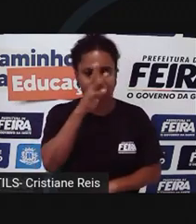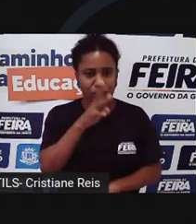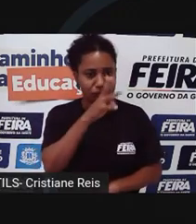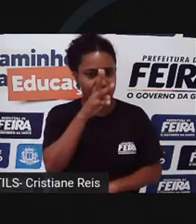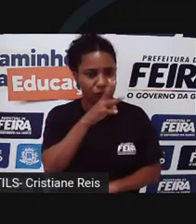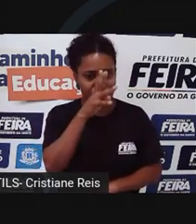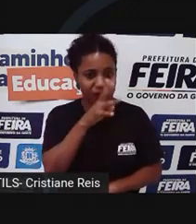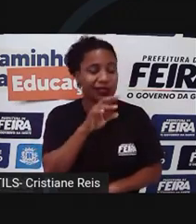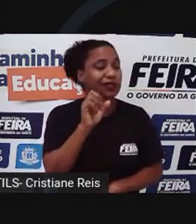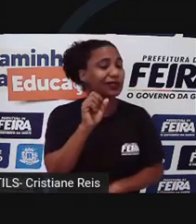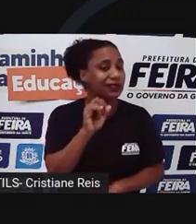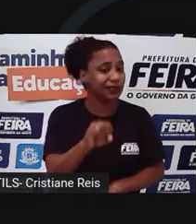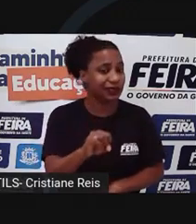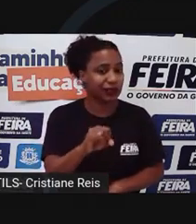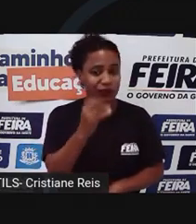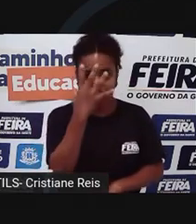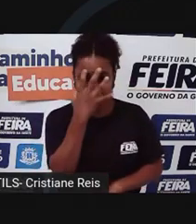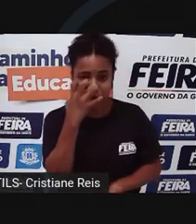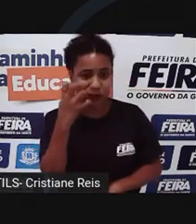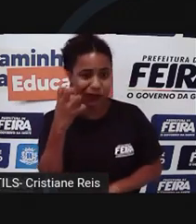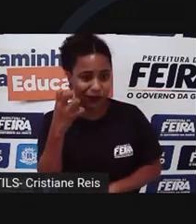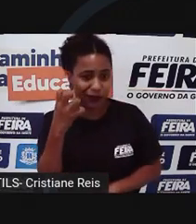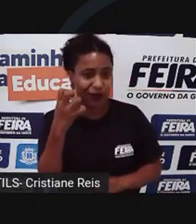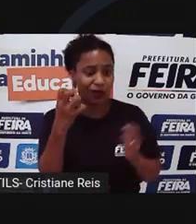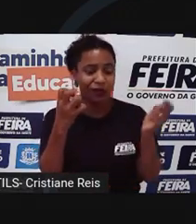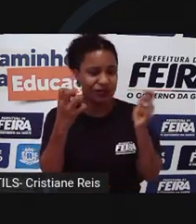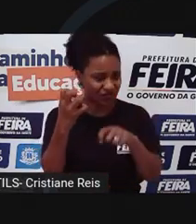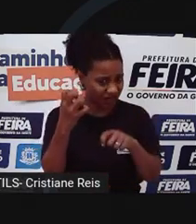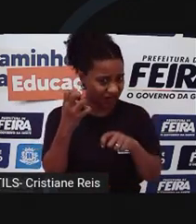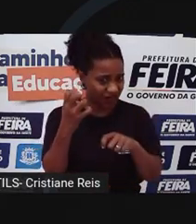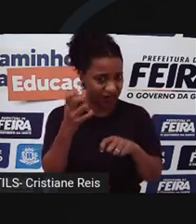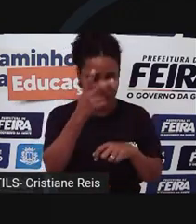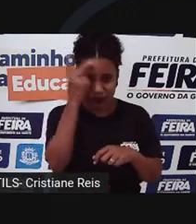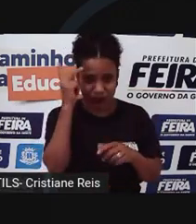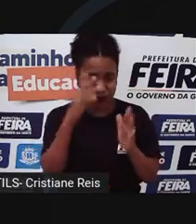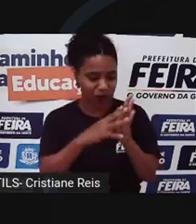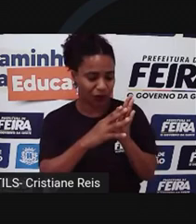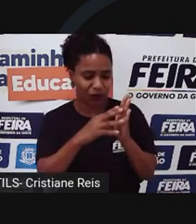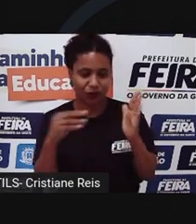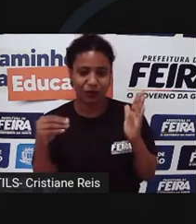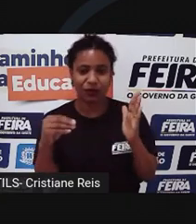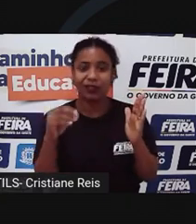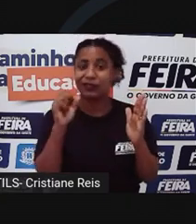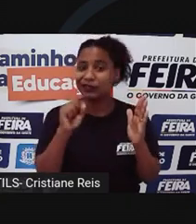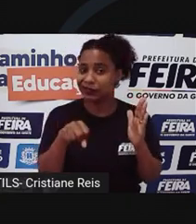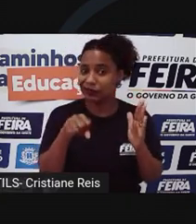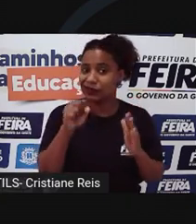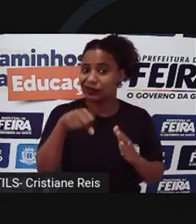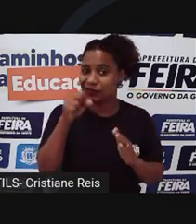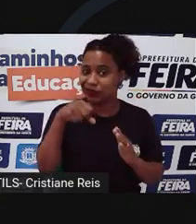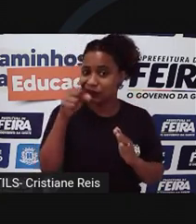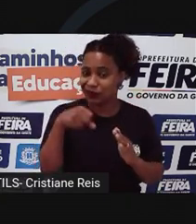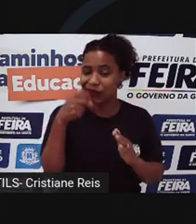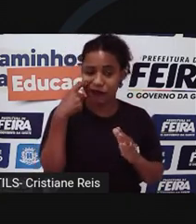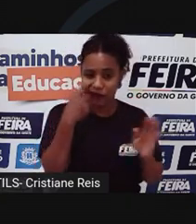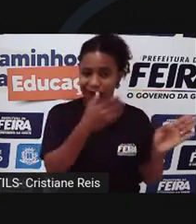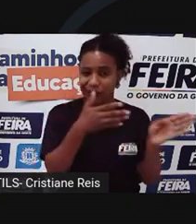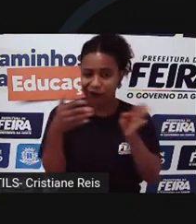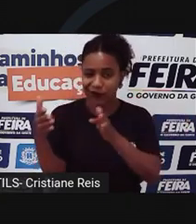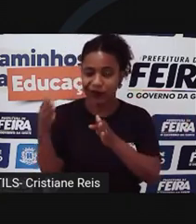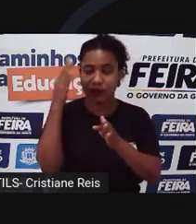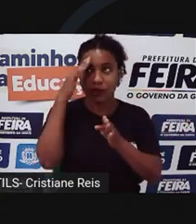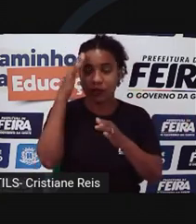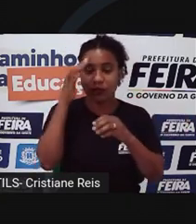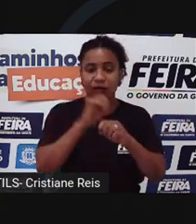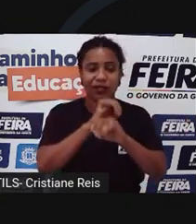Ou até mesmo sem o seu conhecimento? Se a resposta foi sim, esse vídeo foi feito especialmente para você. Por